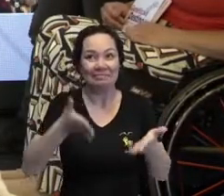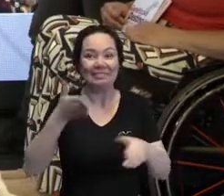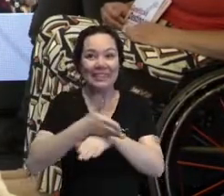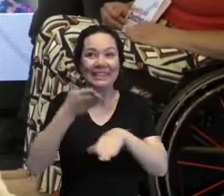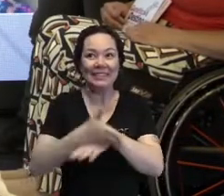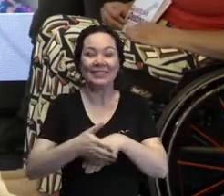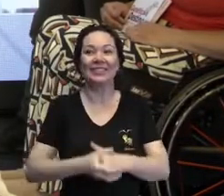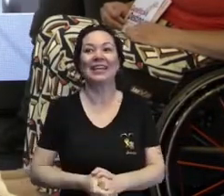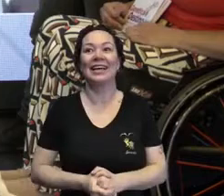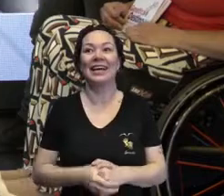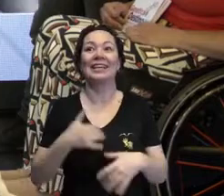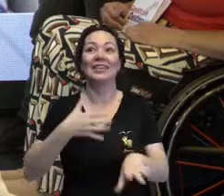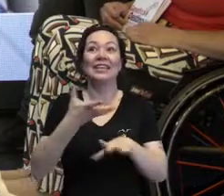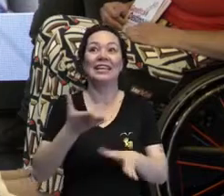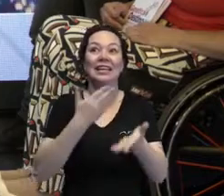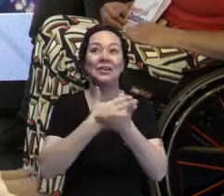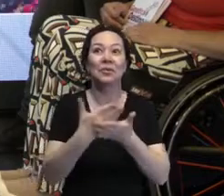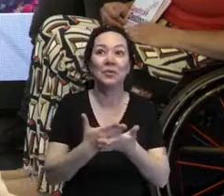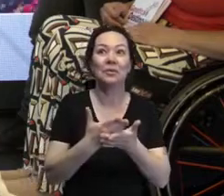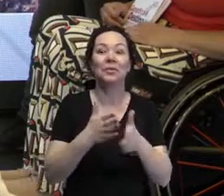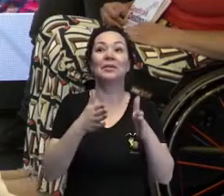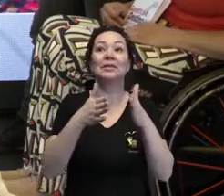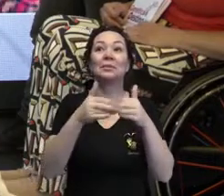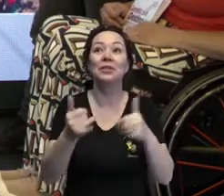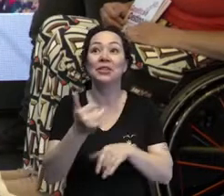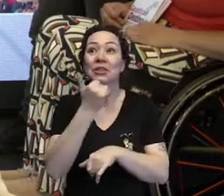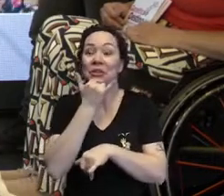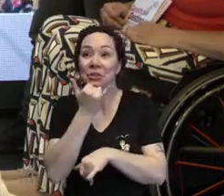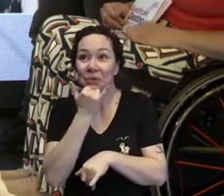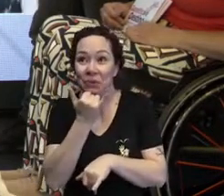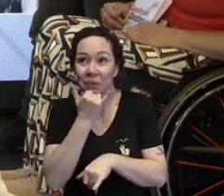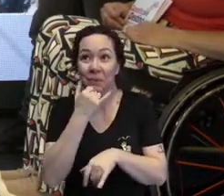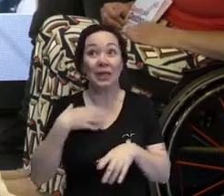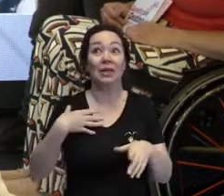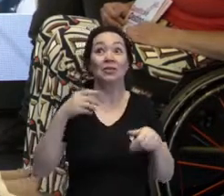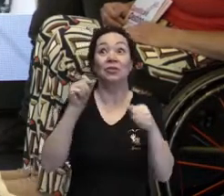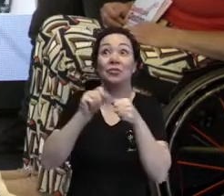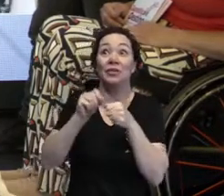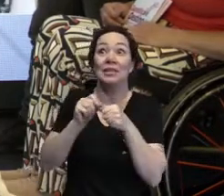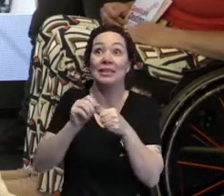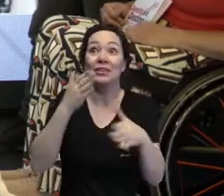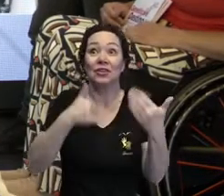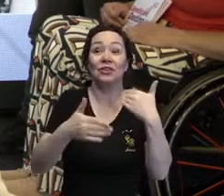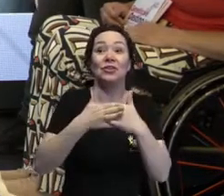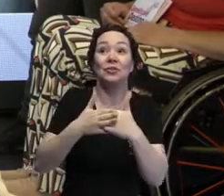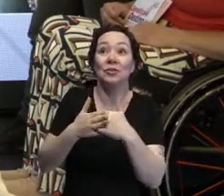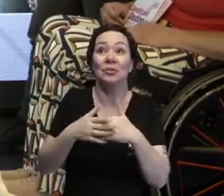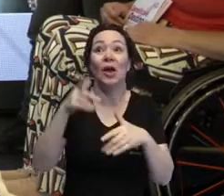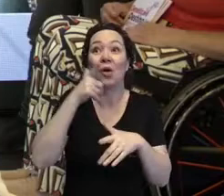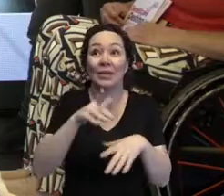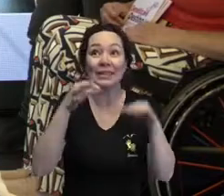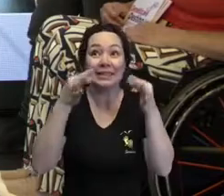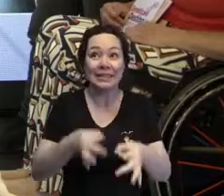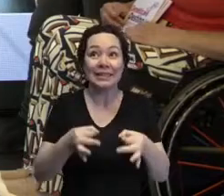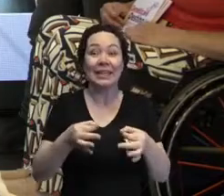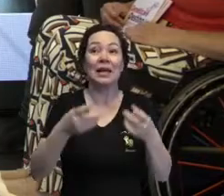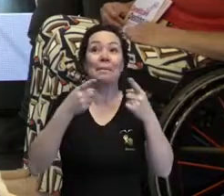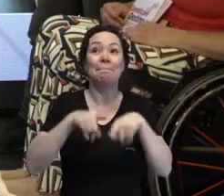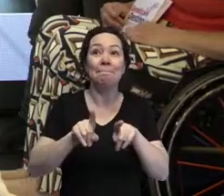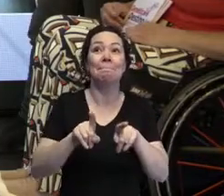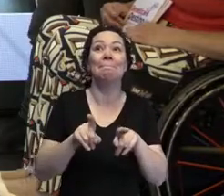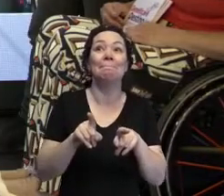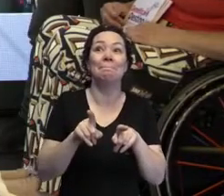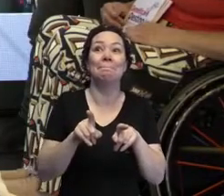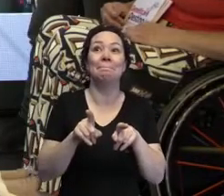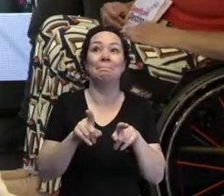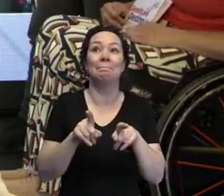Eu queria começar pedindo desculpas. Estou fazendo de tudo para dar certo. Mas, às vezes, eu estou aqui.